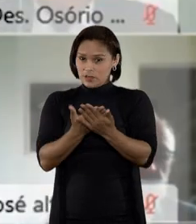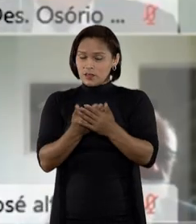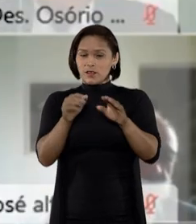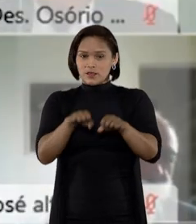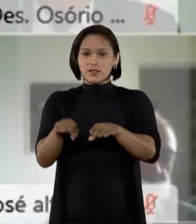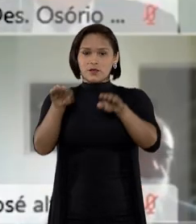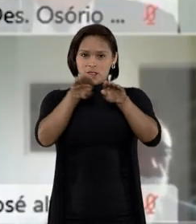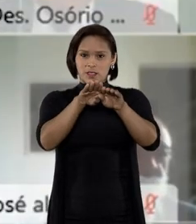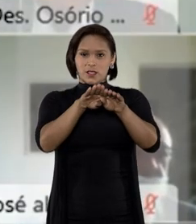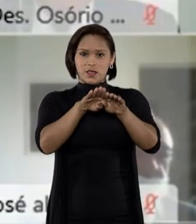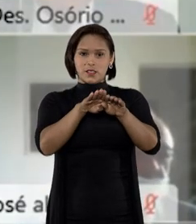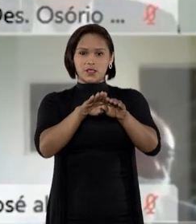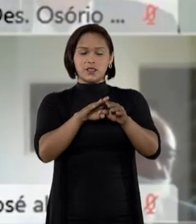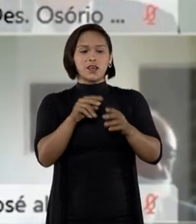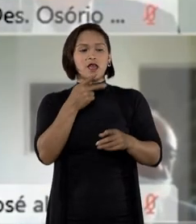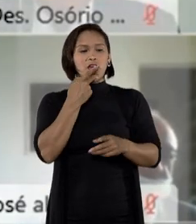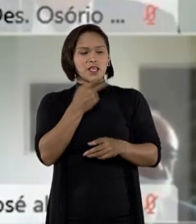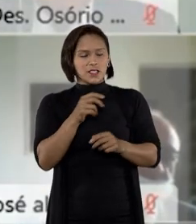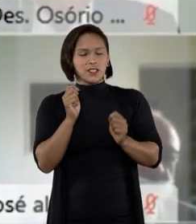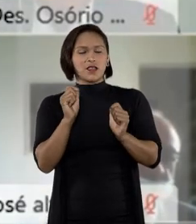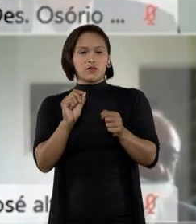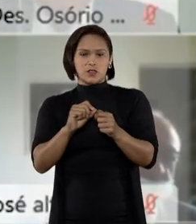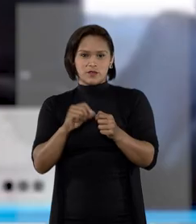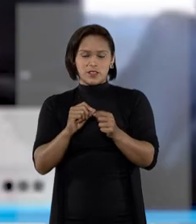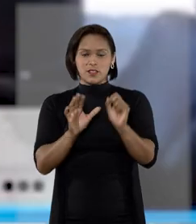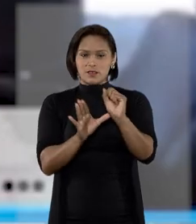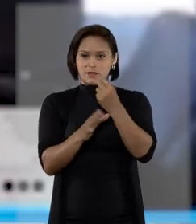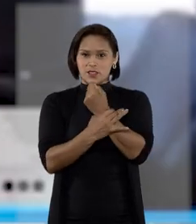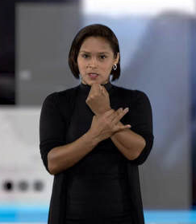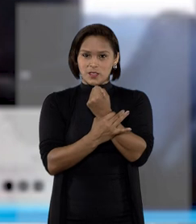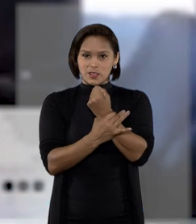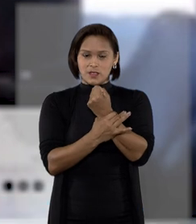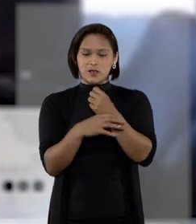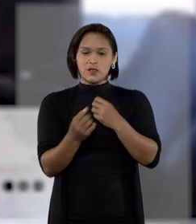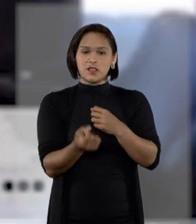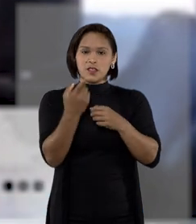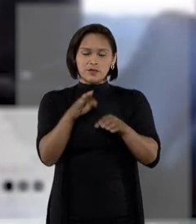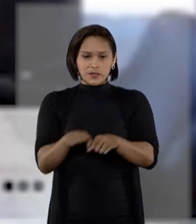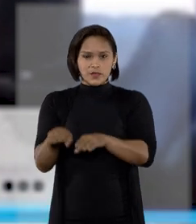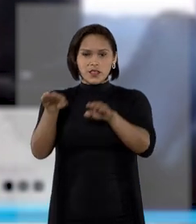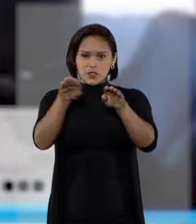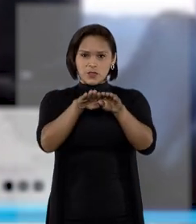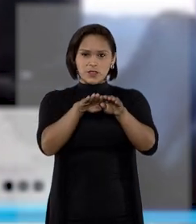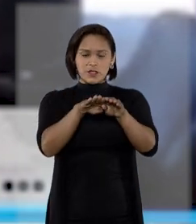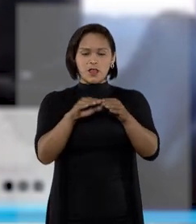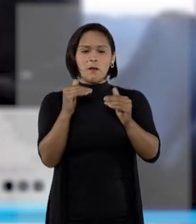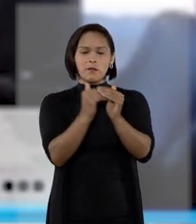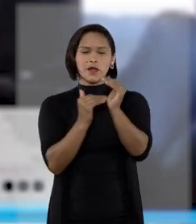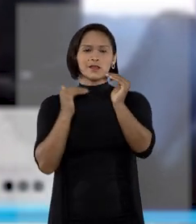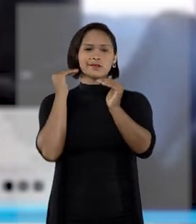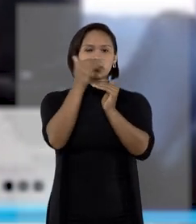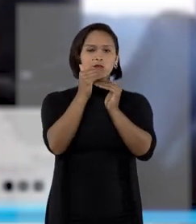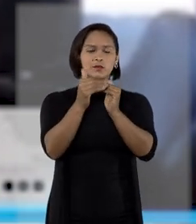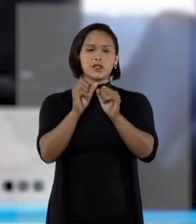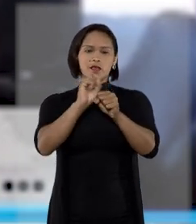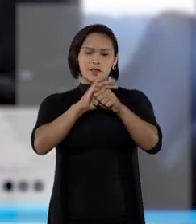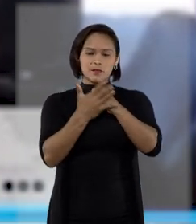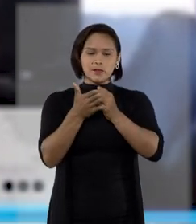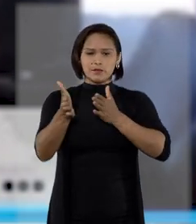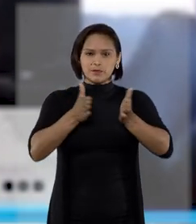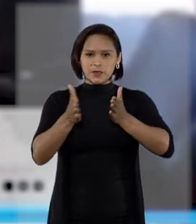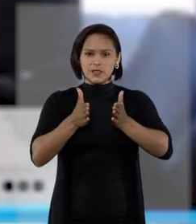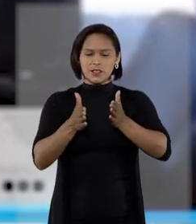estabilidade. Estamos promovendo, sim, a segurança jurídica essencial para superar a epidemia